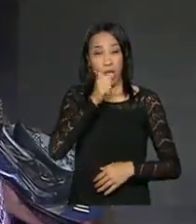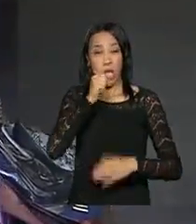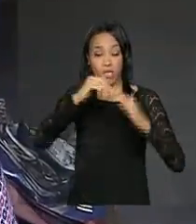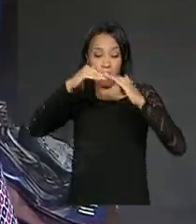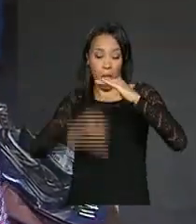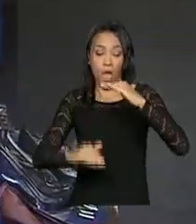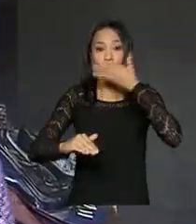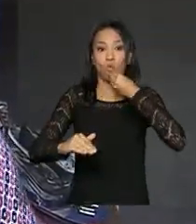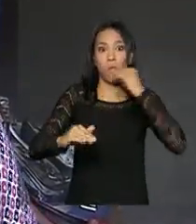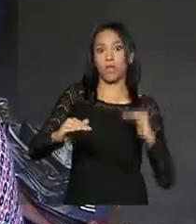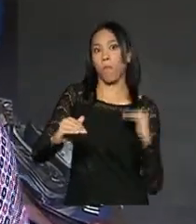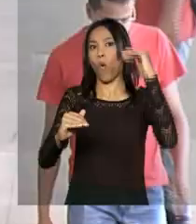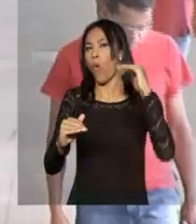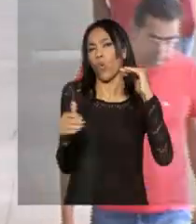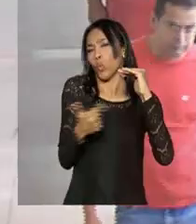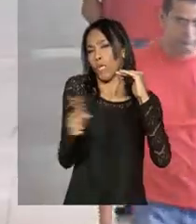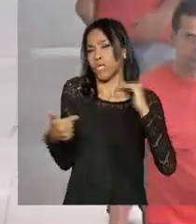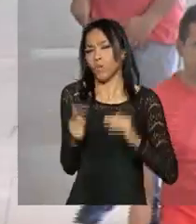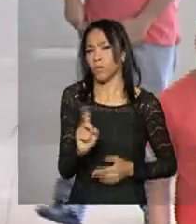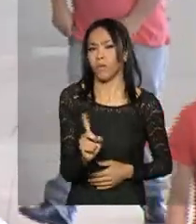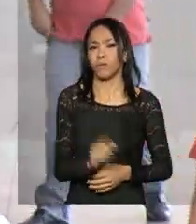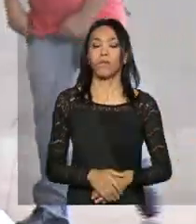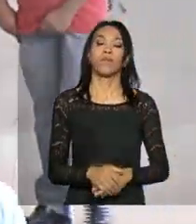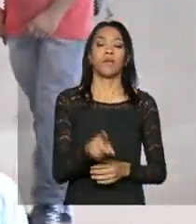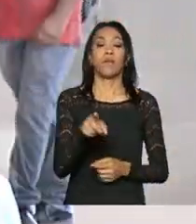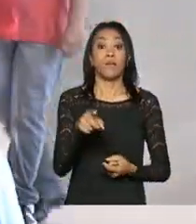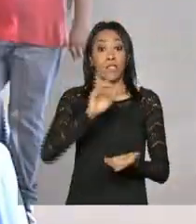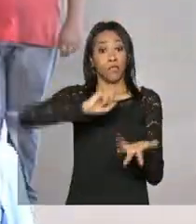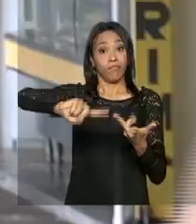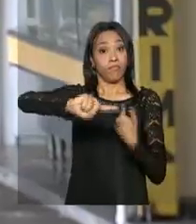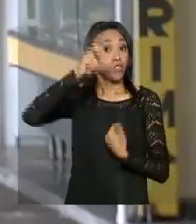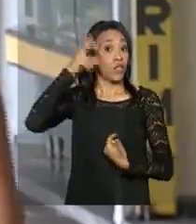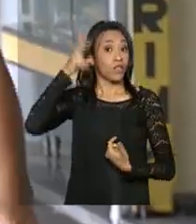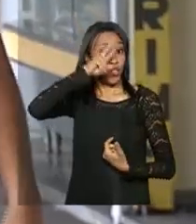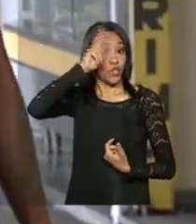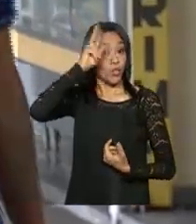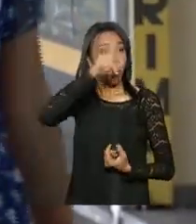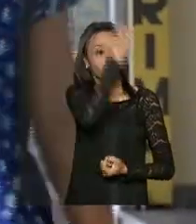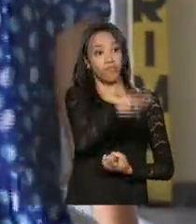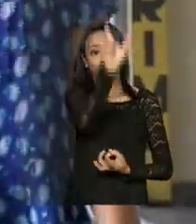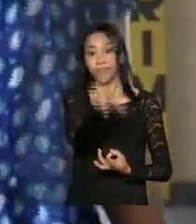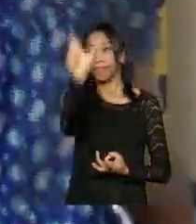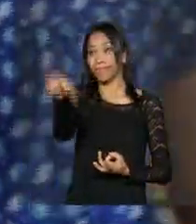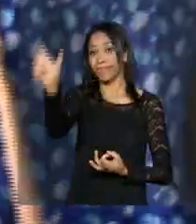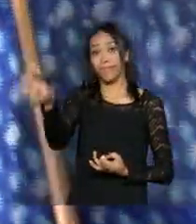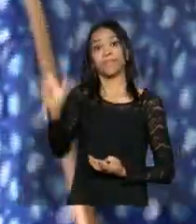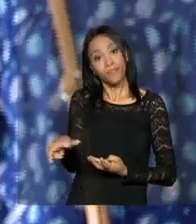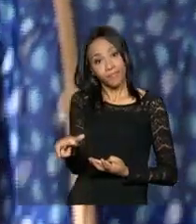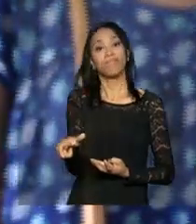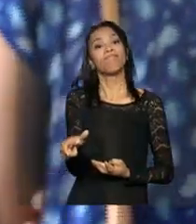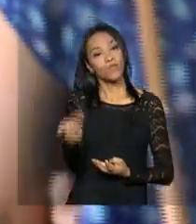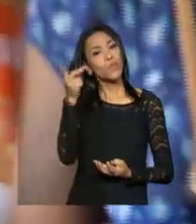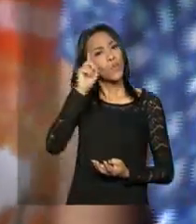maluca e a gente vive isso todo dia. As histórias estão por toda parte e insistem em fazer parte